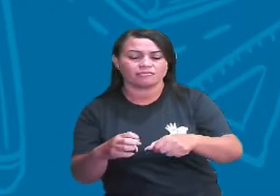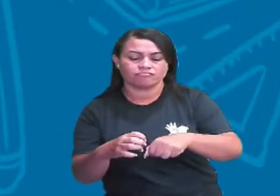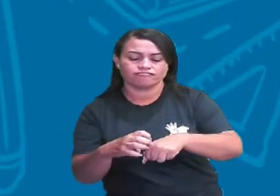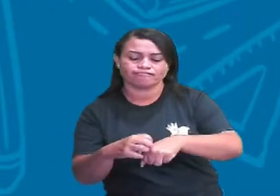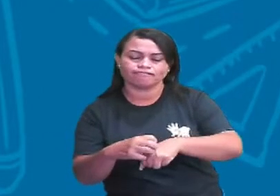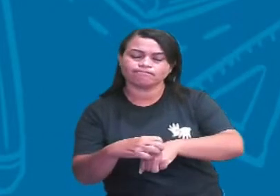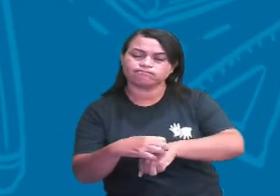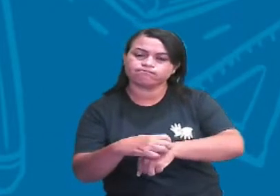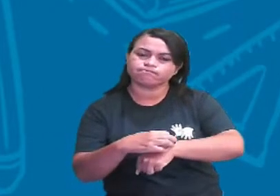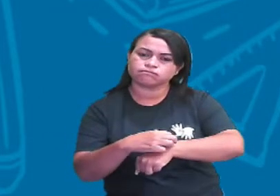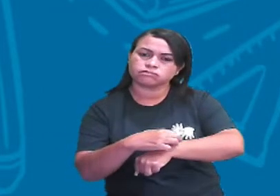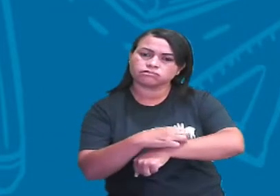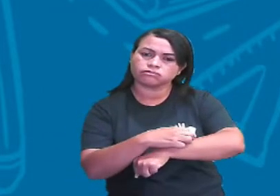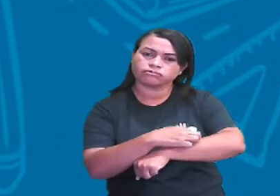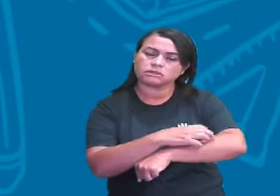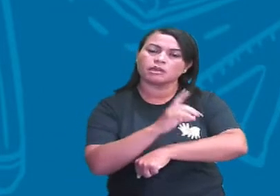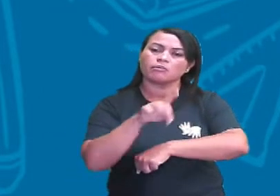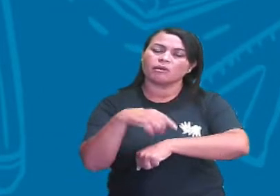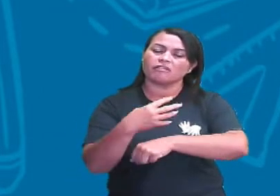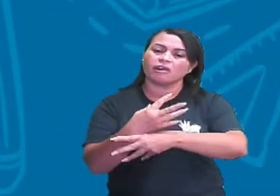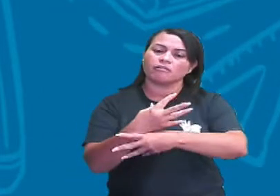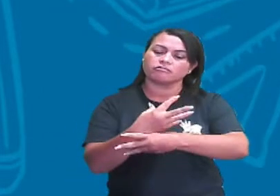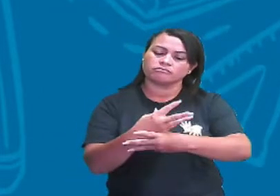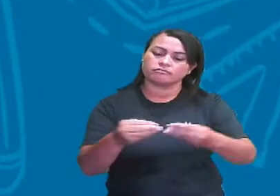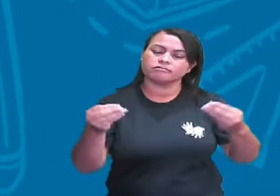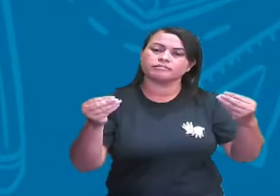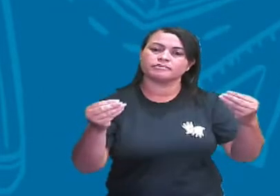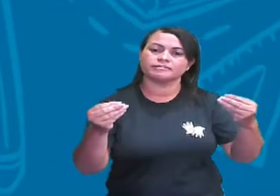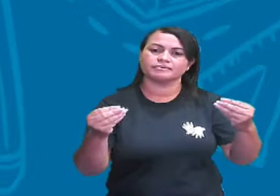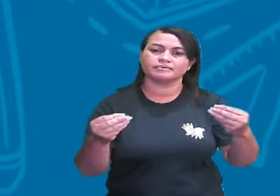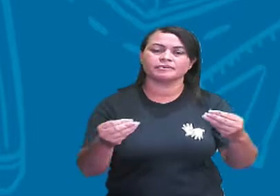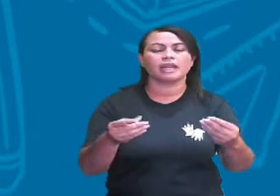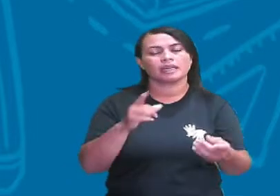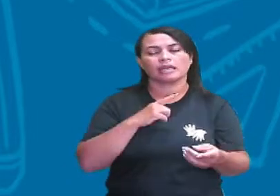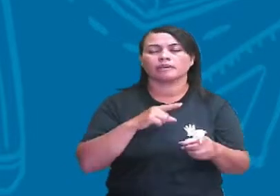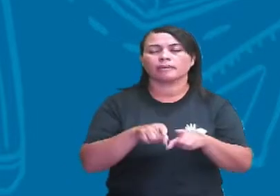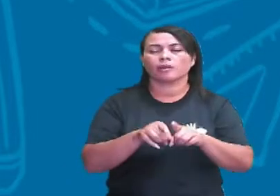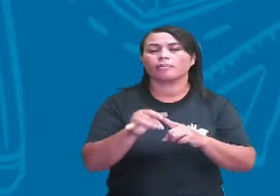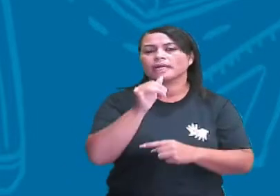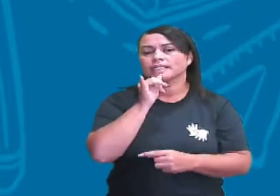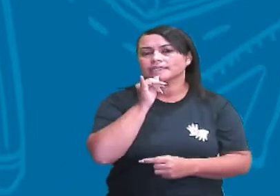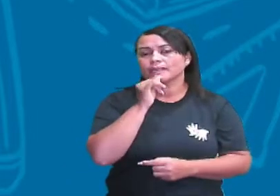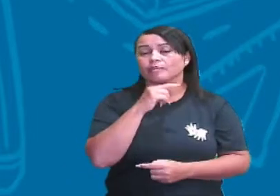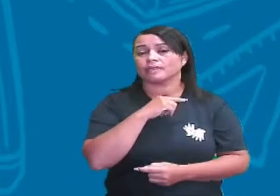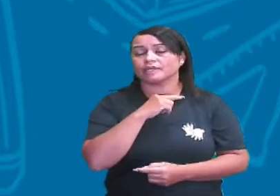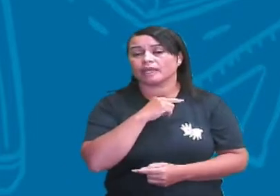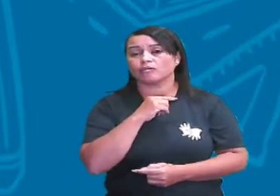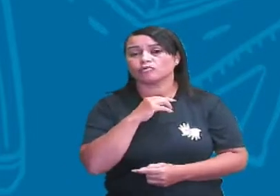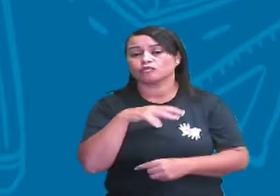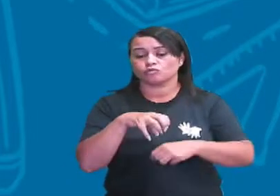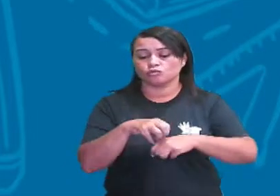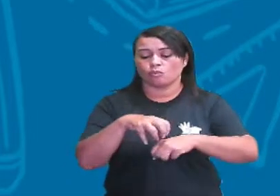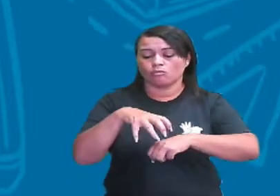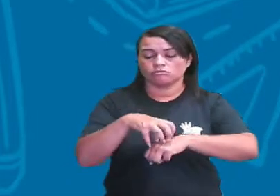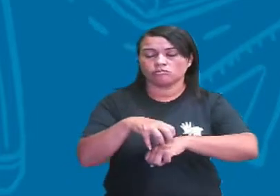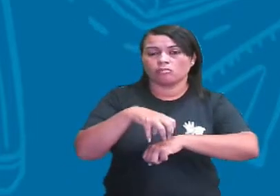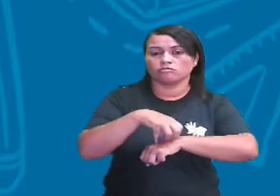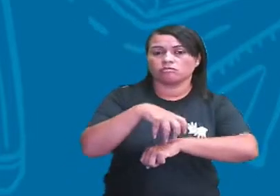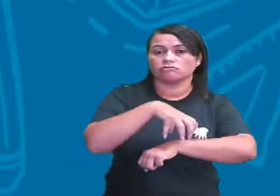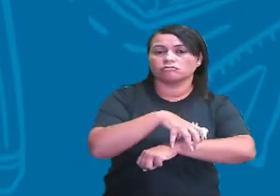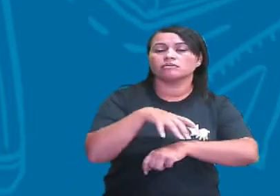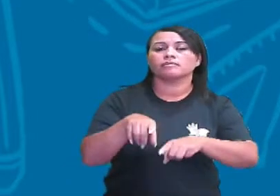decompor aquela matéria morta, está certo? E, como exemplo de decompositores, nós temos os fungos e as